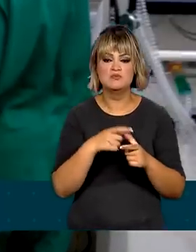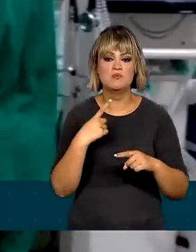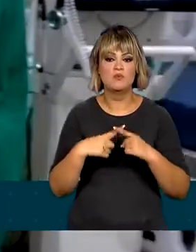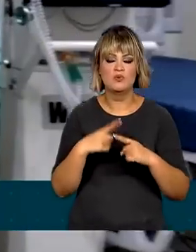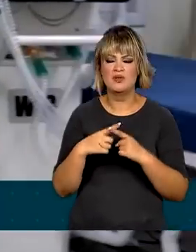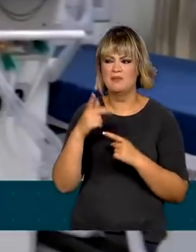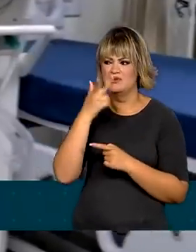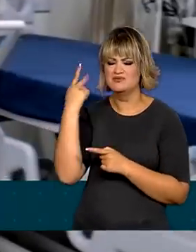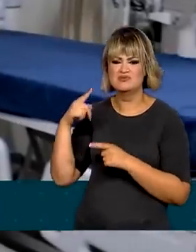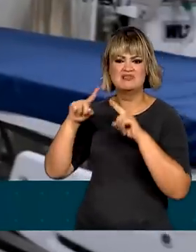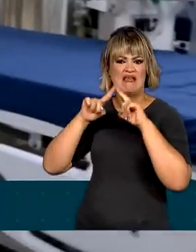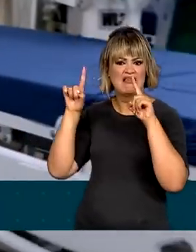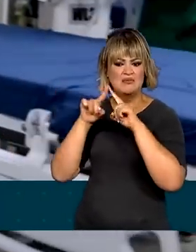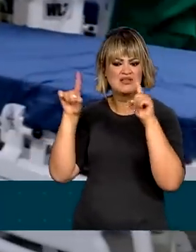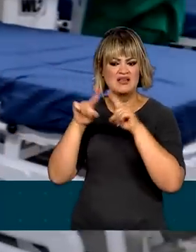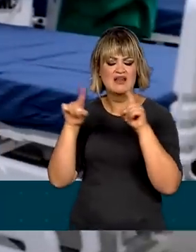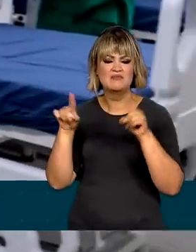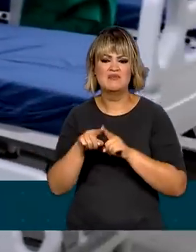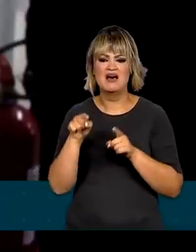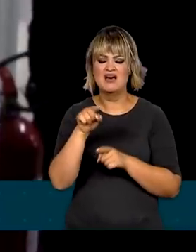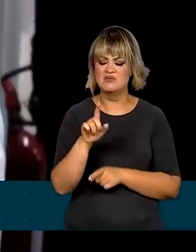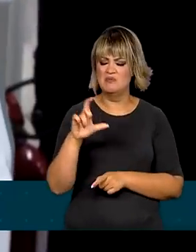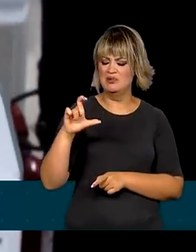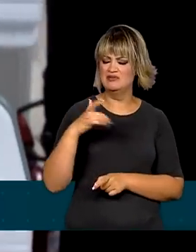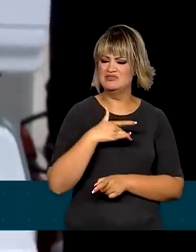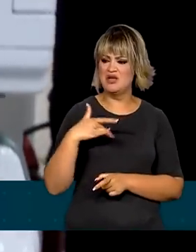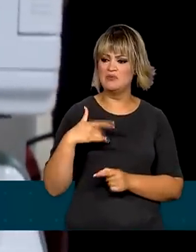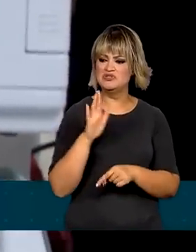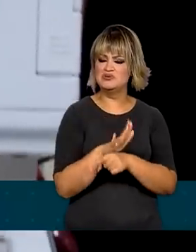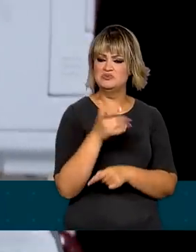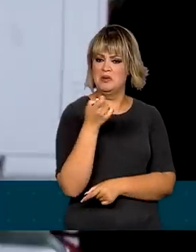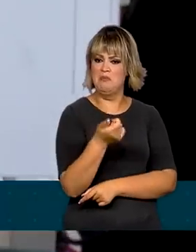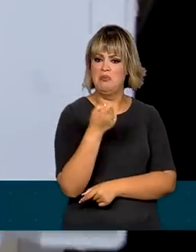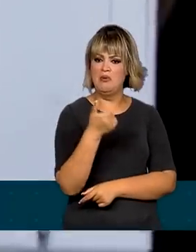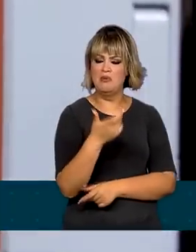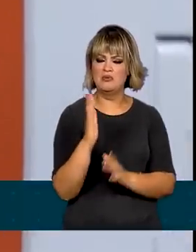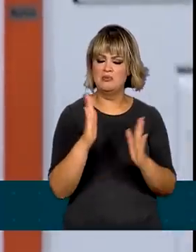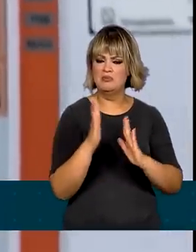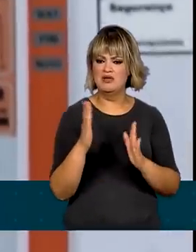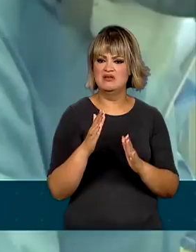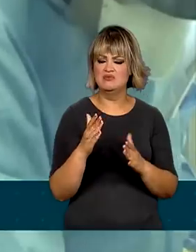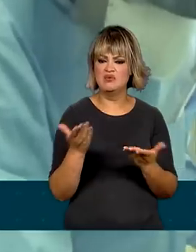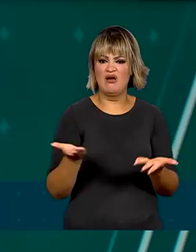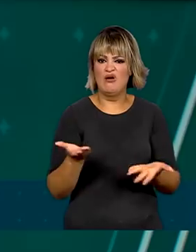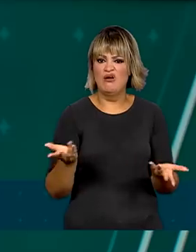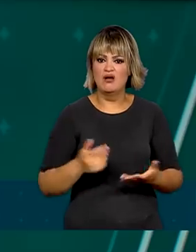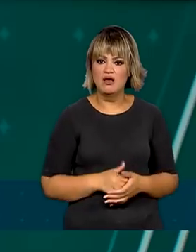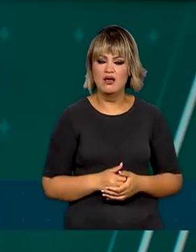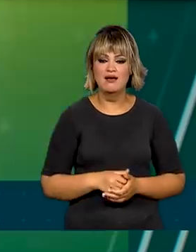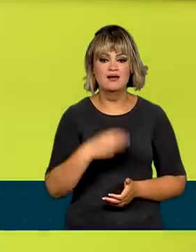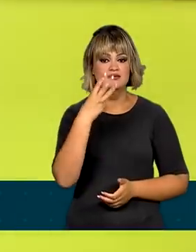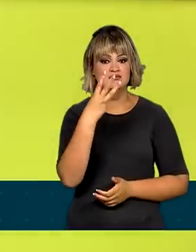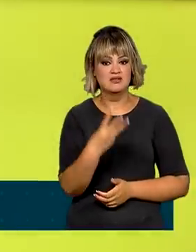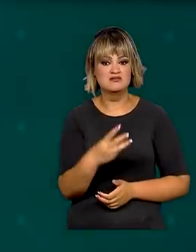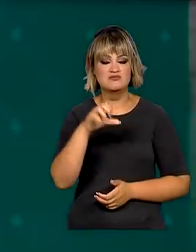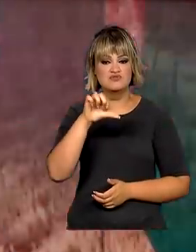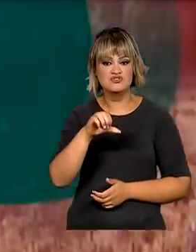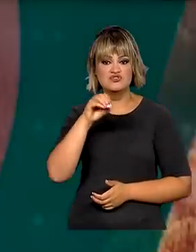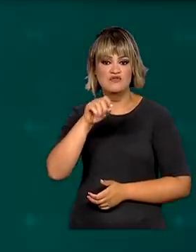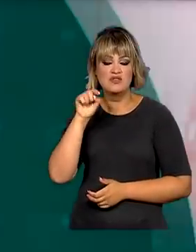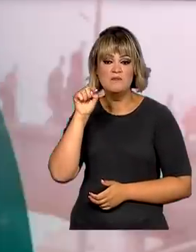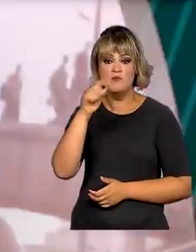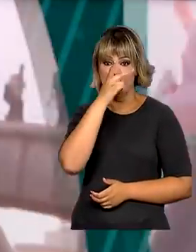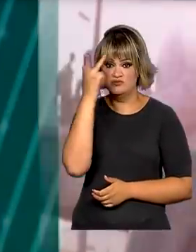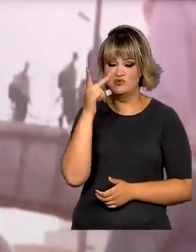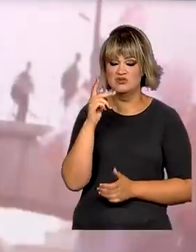reclamações sobre a cobertura dos planos durante o terceiro trimestre do ano. Quase 390 mil